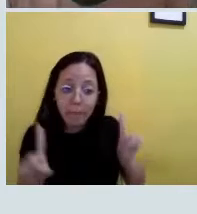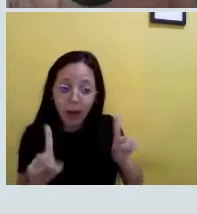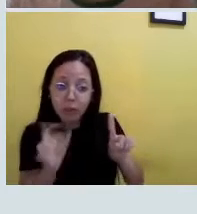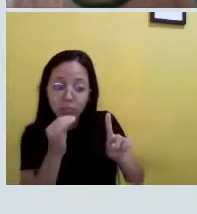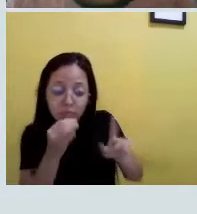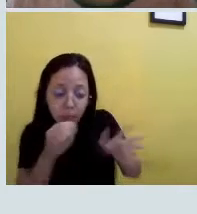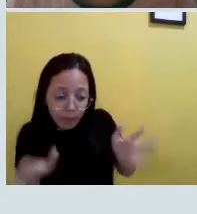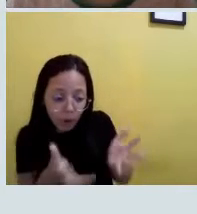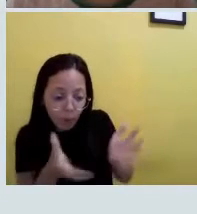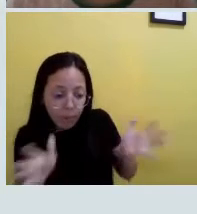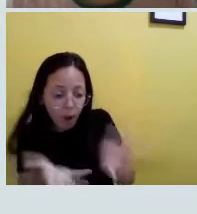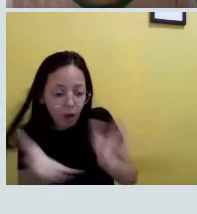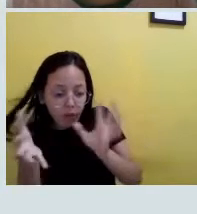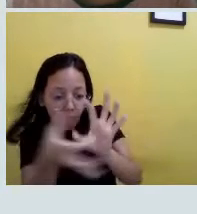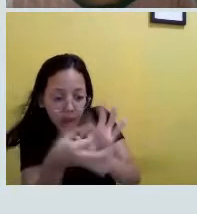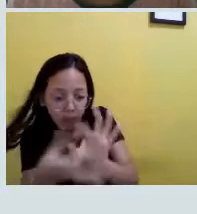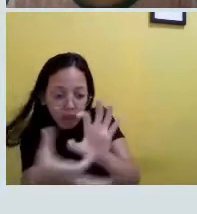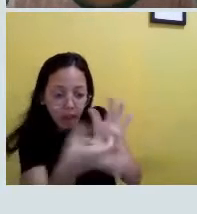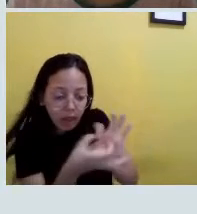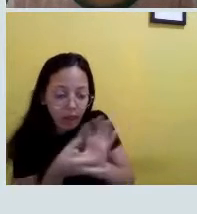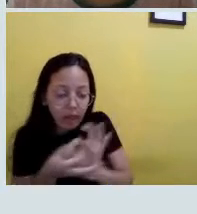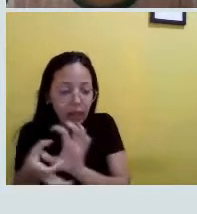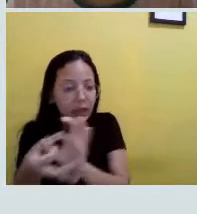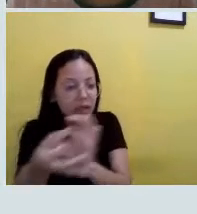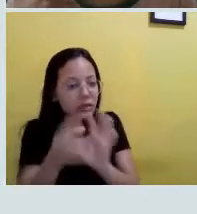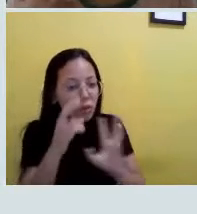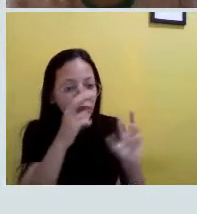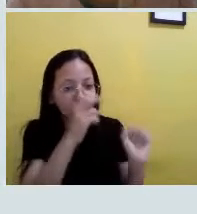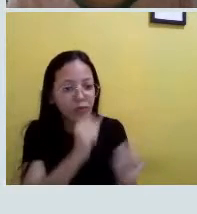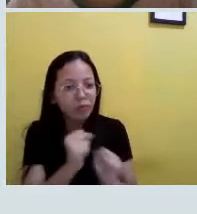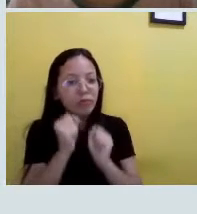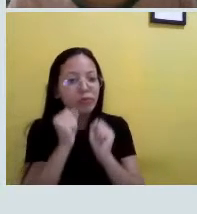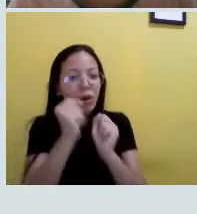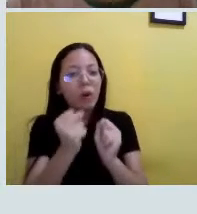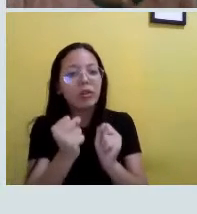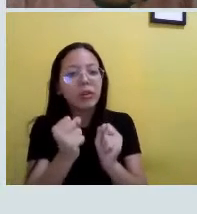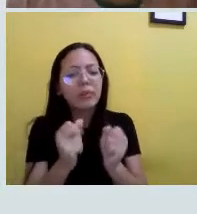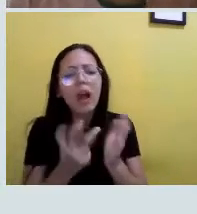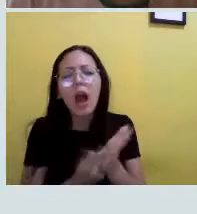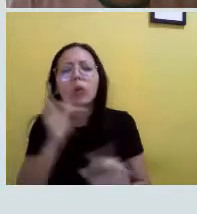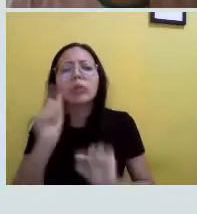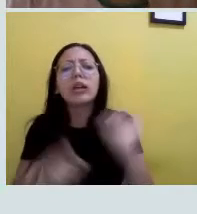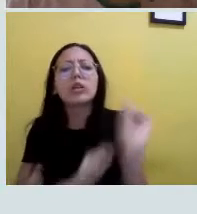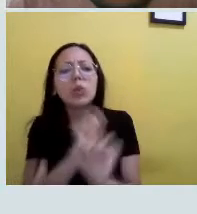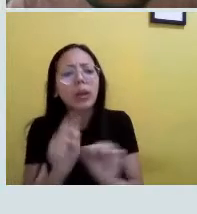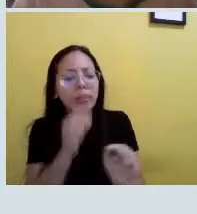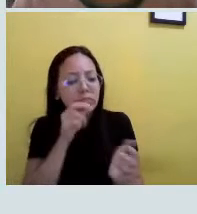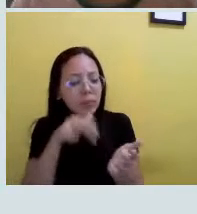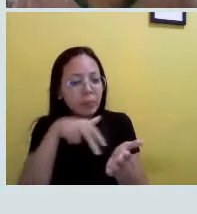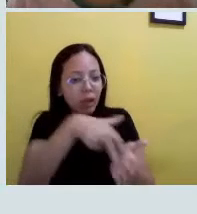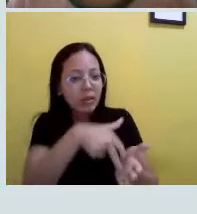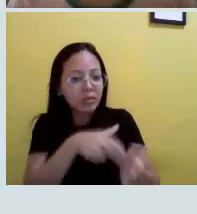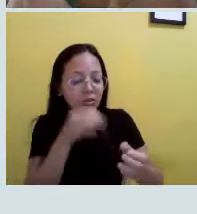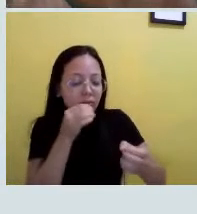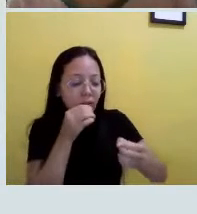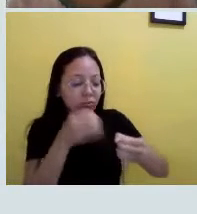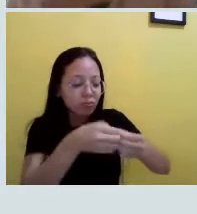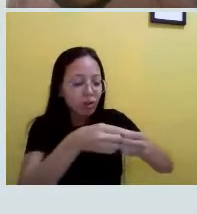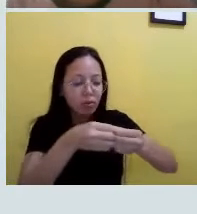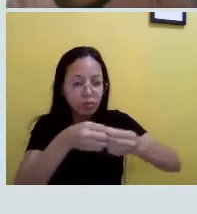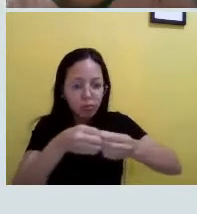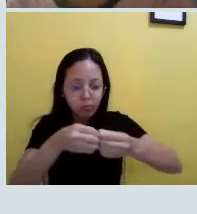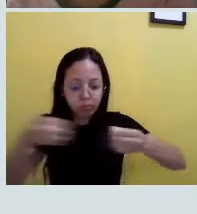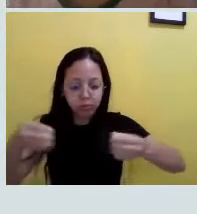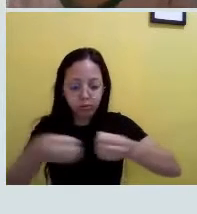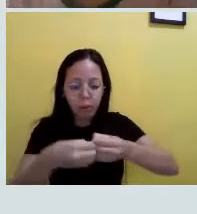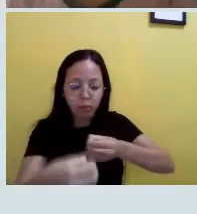promove a ligação entre eles, eles ficam mais fortes. E isso cria resistência para que eles se separem. O que é muito importante para que a gente